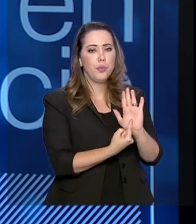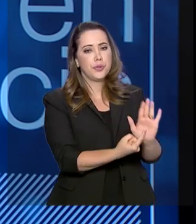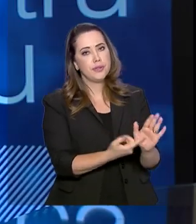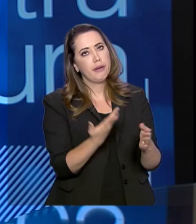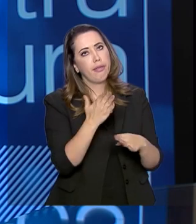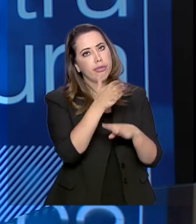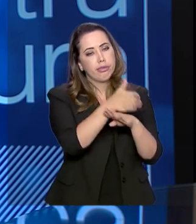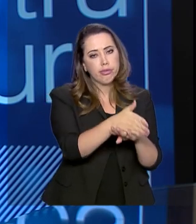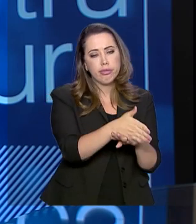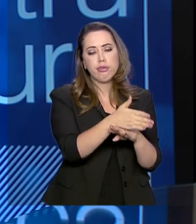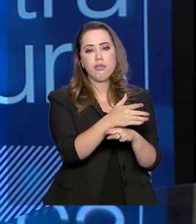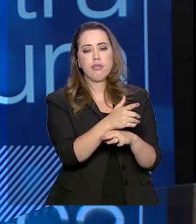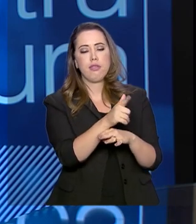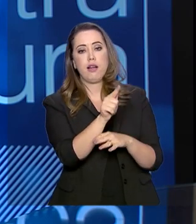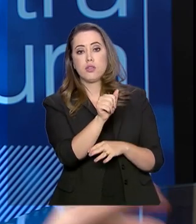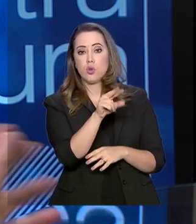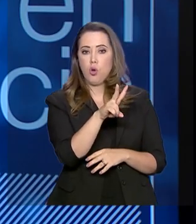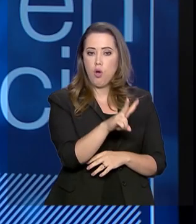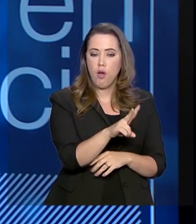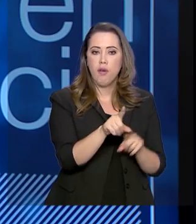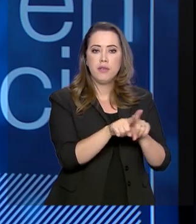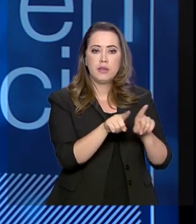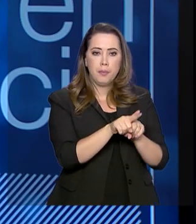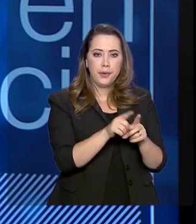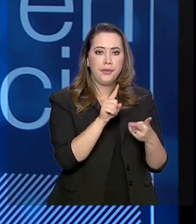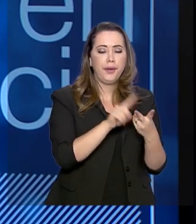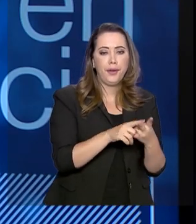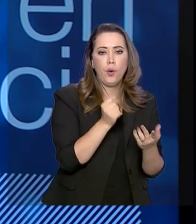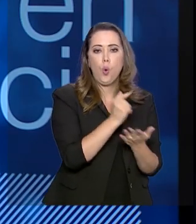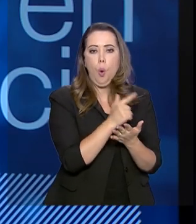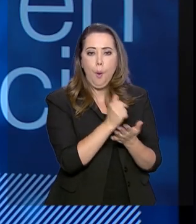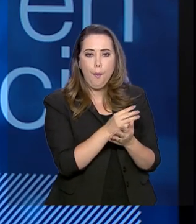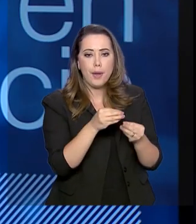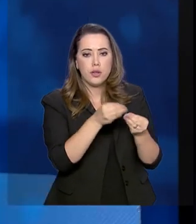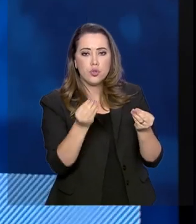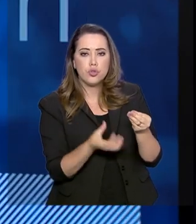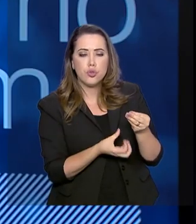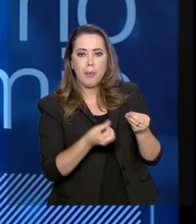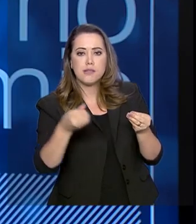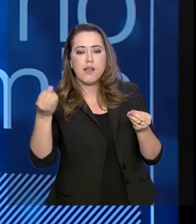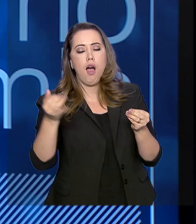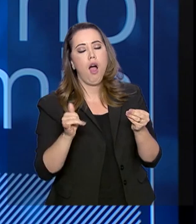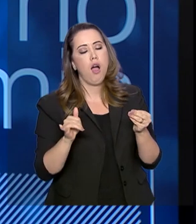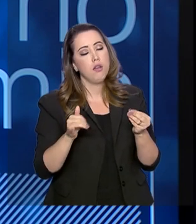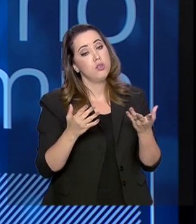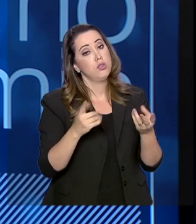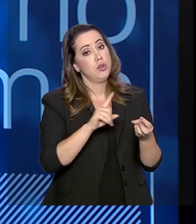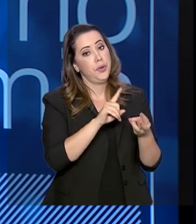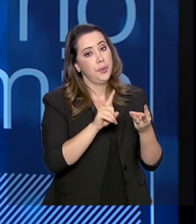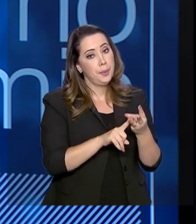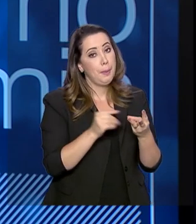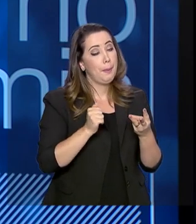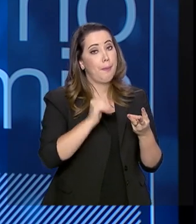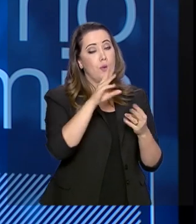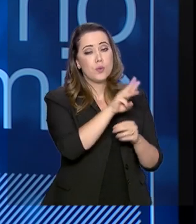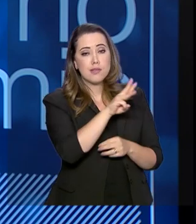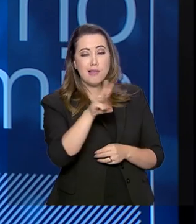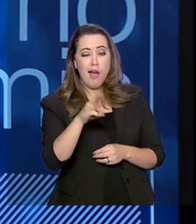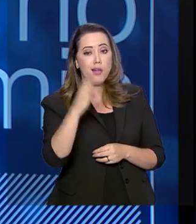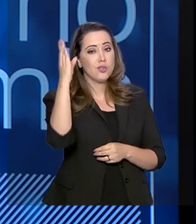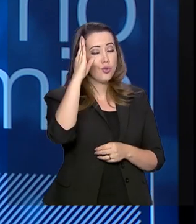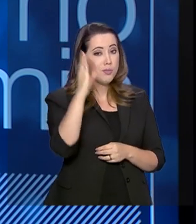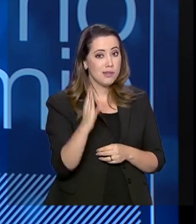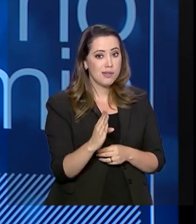Taxi Gov. Nós temos também o almoxarifado virtual, compra direta de passagens, a plataforma Mais Brasil, a redução de estruturas.